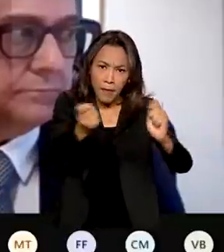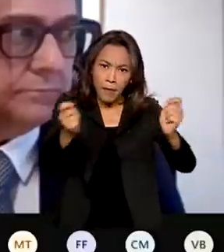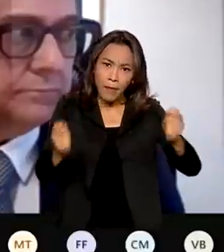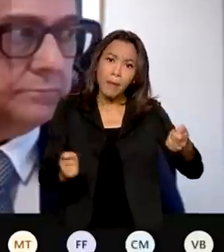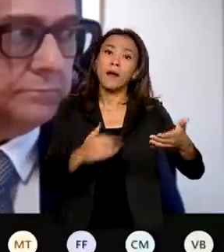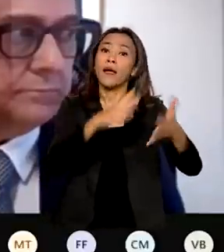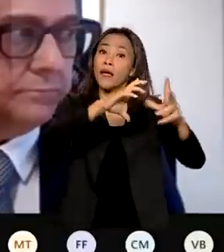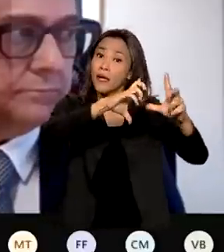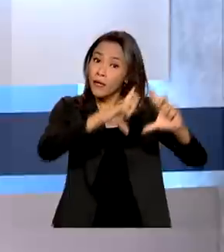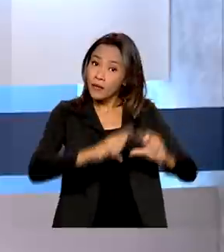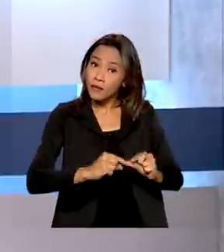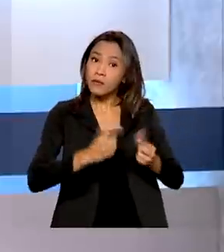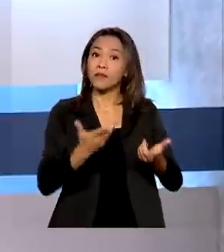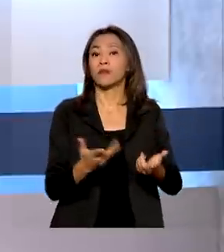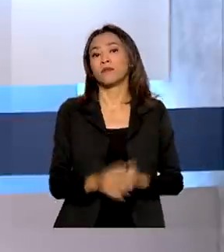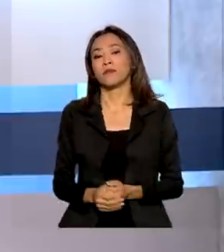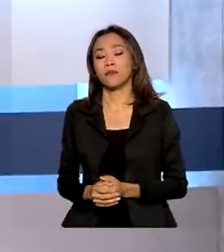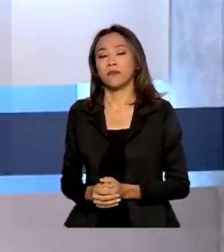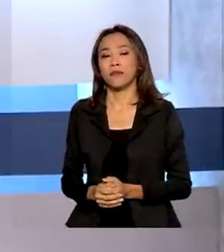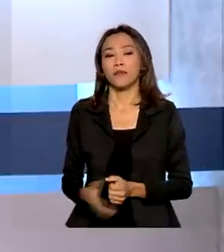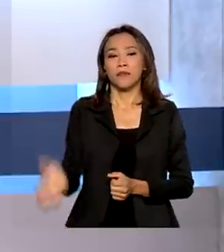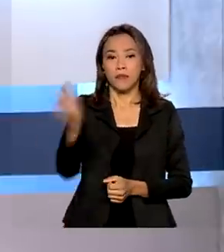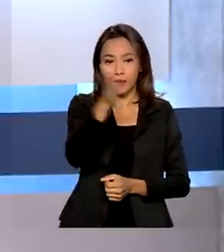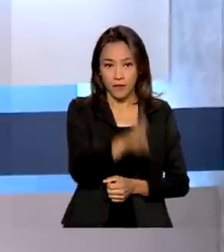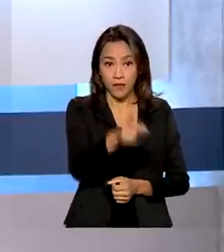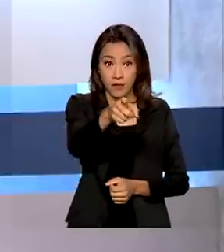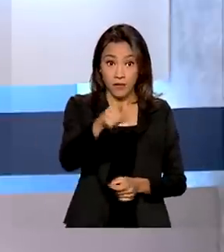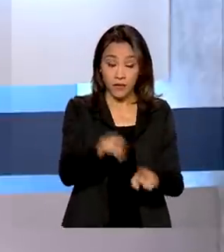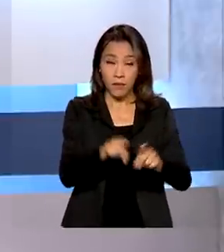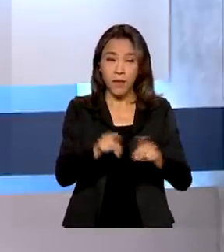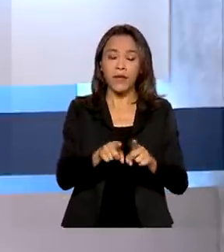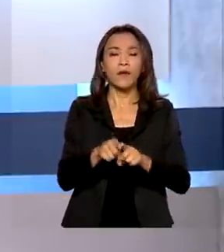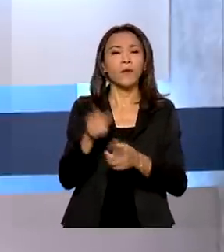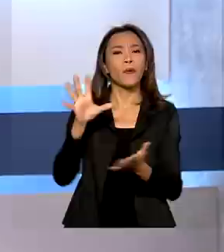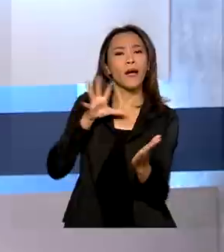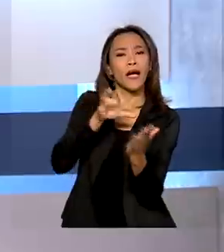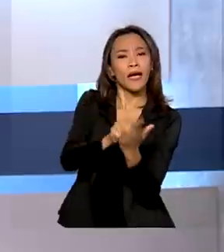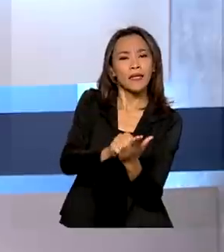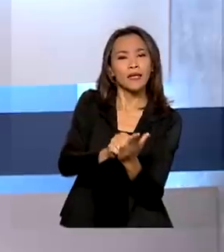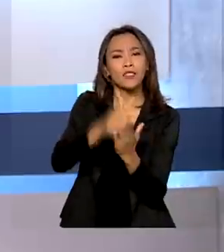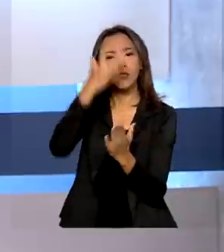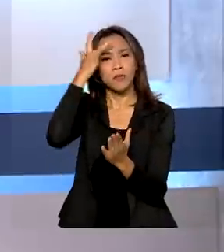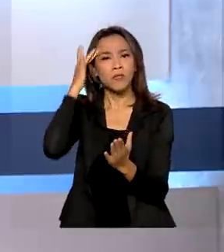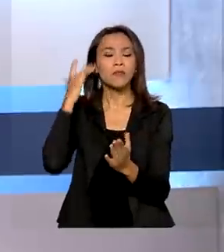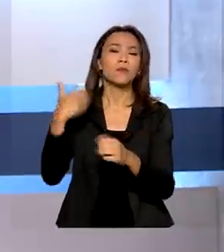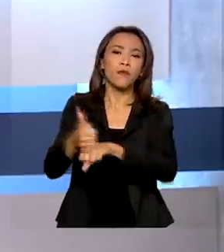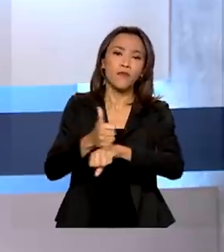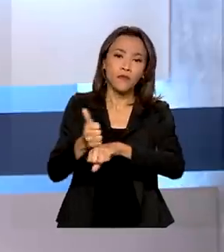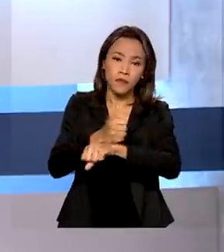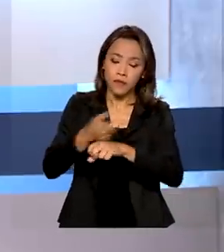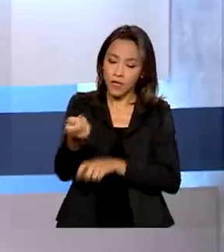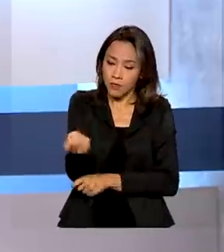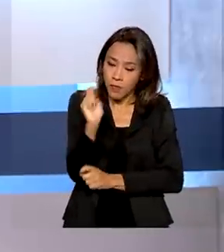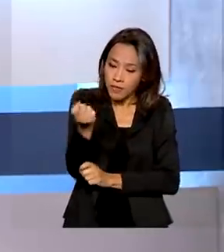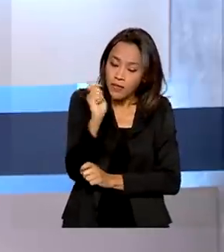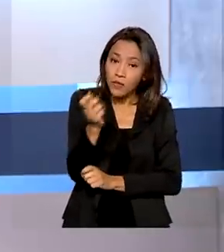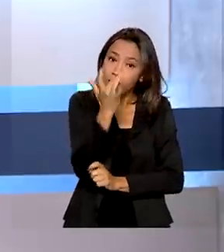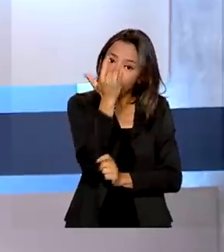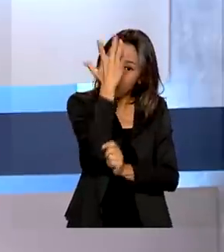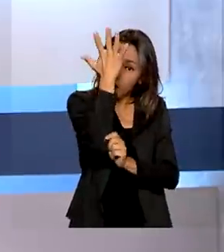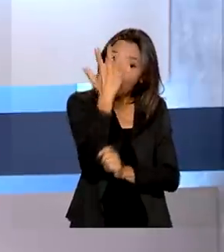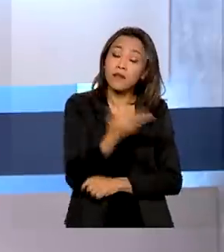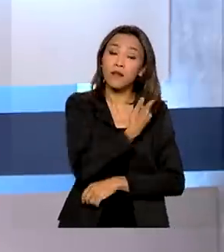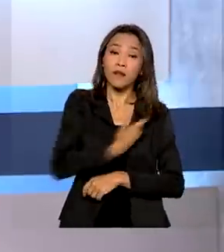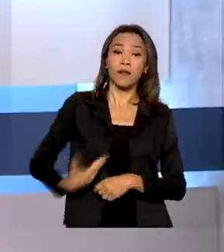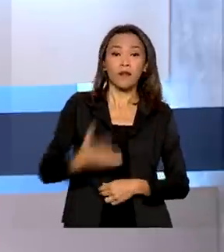assalariados de baixa renda. O cadastro de pescadores profissionais de todo o país ficou mais fácil. O governo federal lançou o